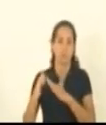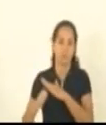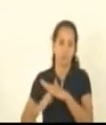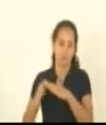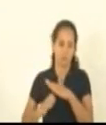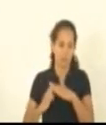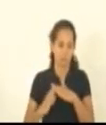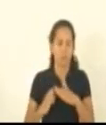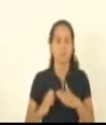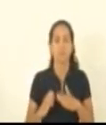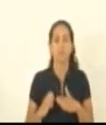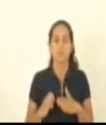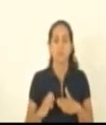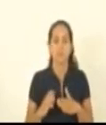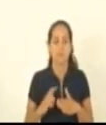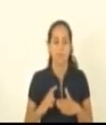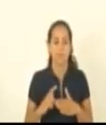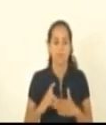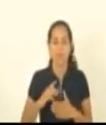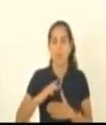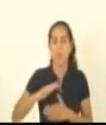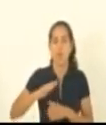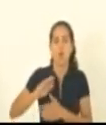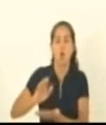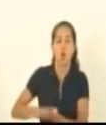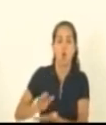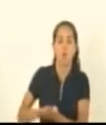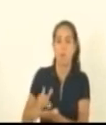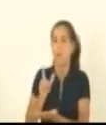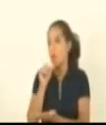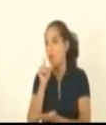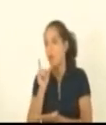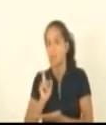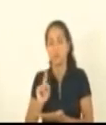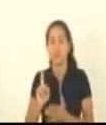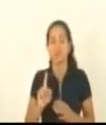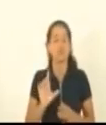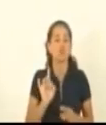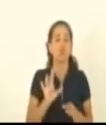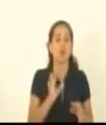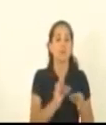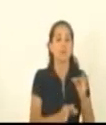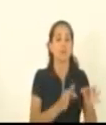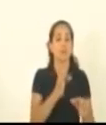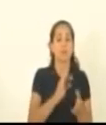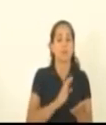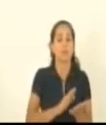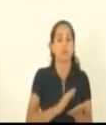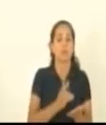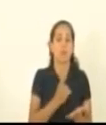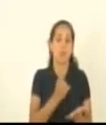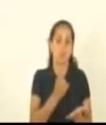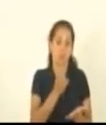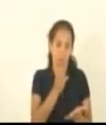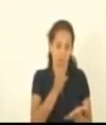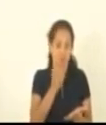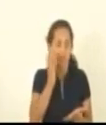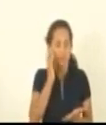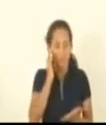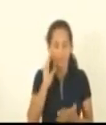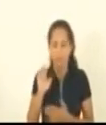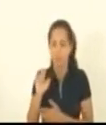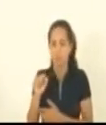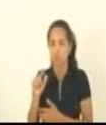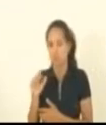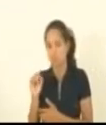elas não podem cobrar pela água e sim pelo tratamento que dá a água no Espírito Santo e sabemos que o esgoto sanitário é vinculado à taxa de